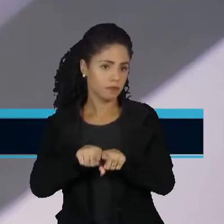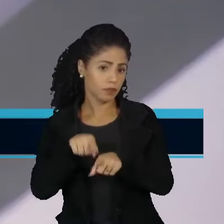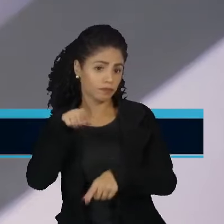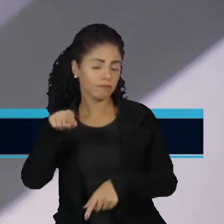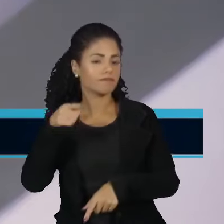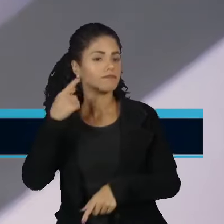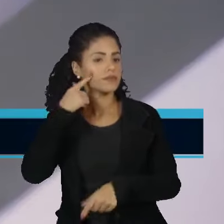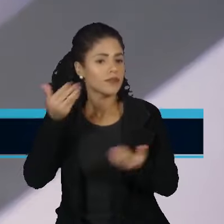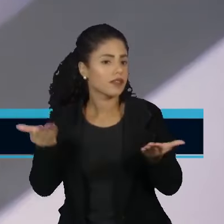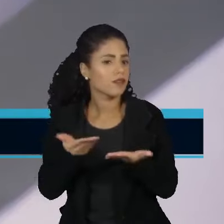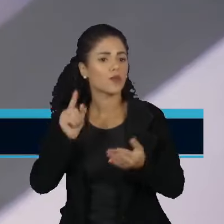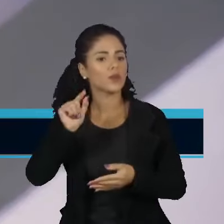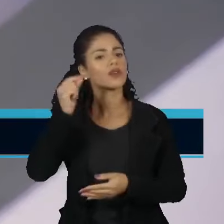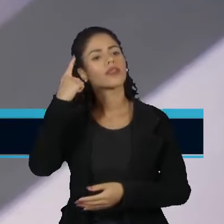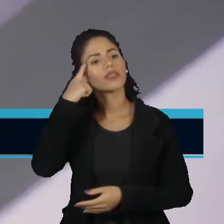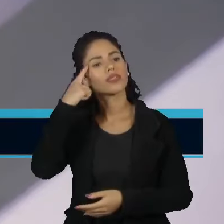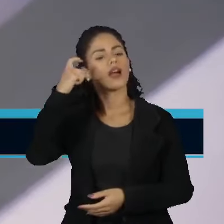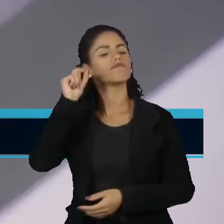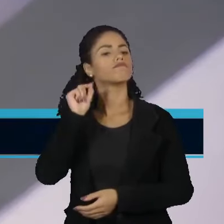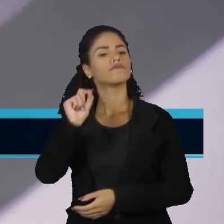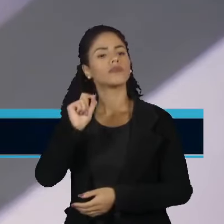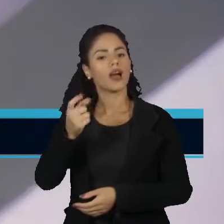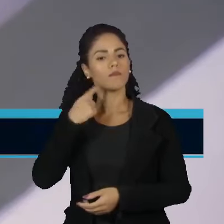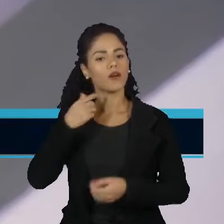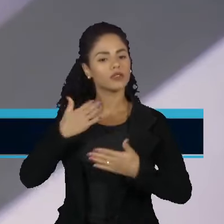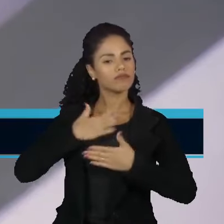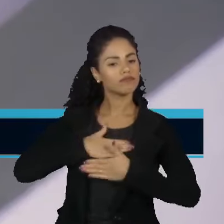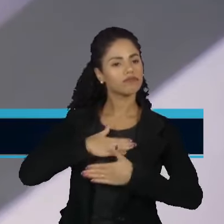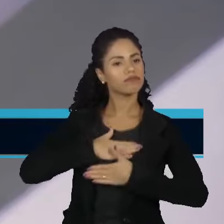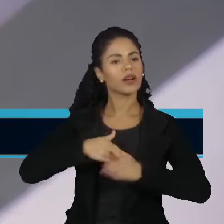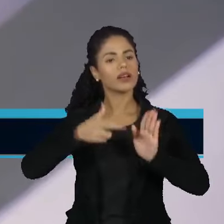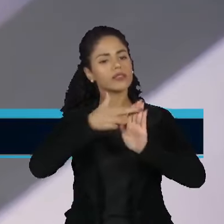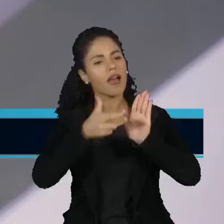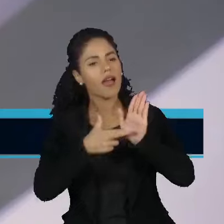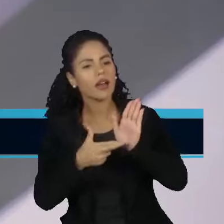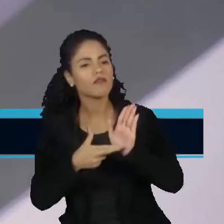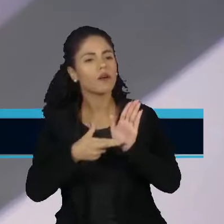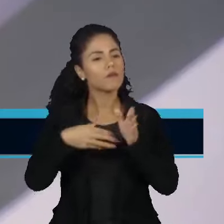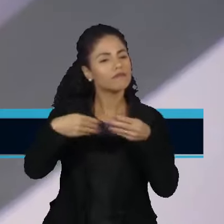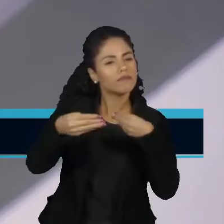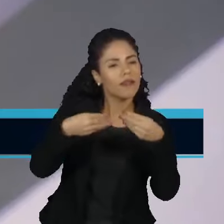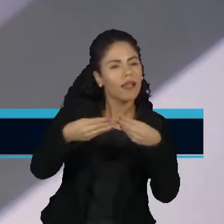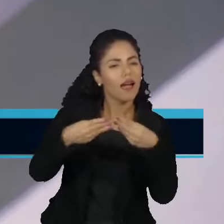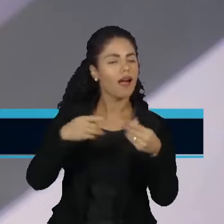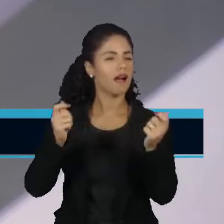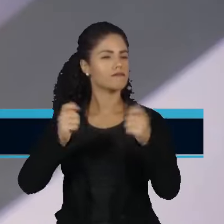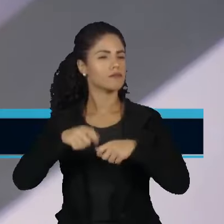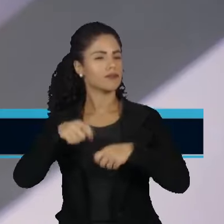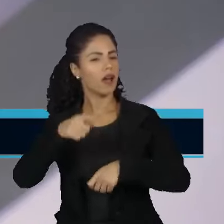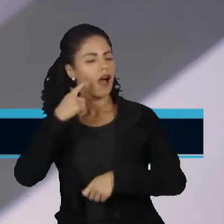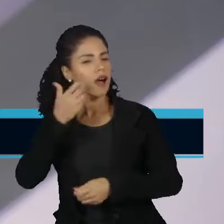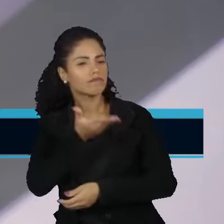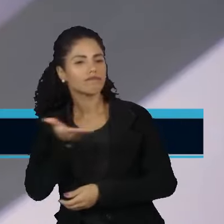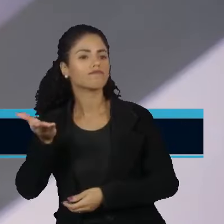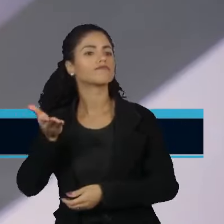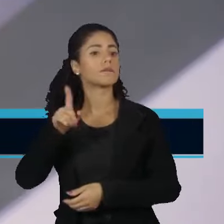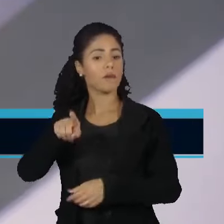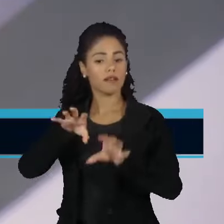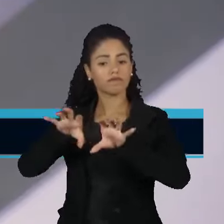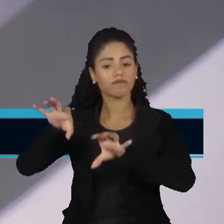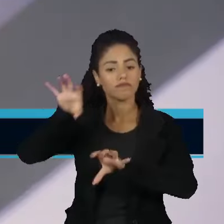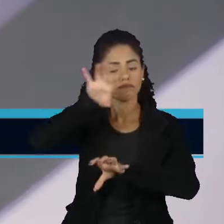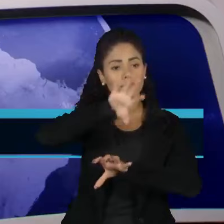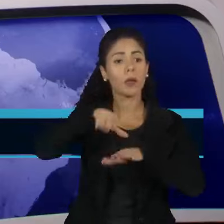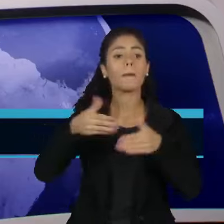prevaleceu foi a ideia de que é melhor afrouxar um pouco as regras, dar algum tipo de folga para os estados, mas